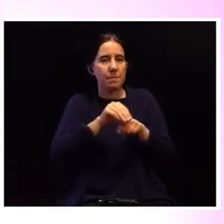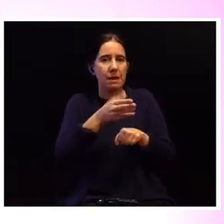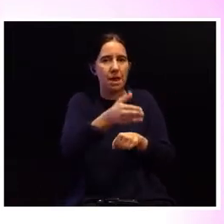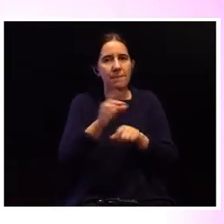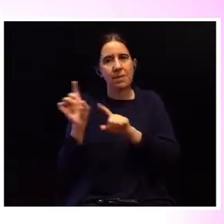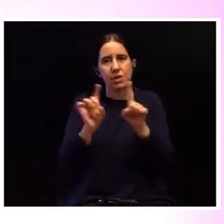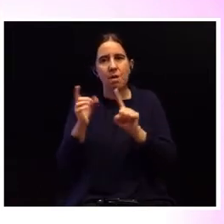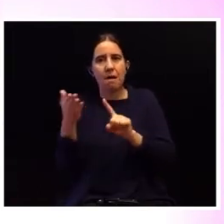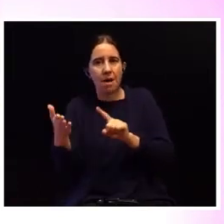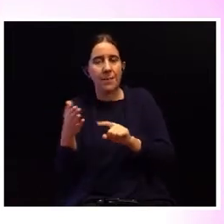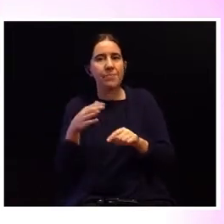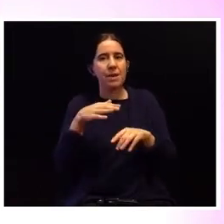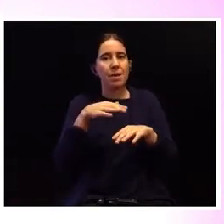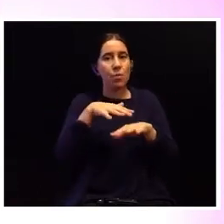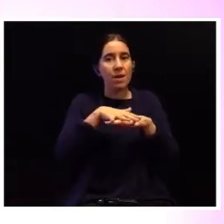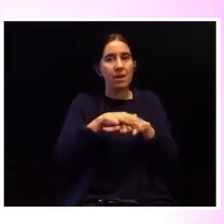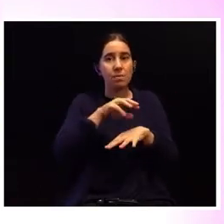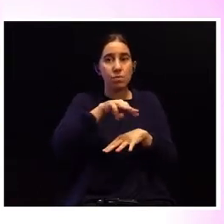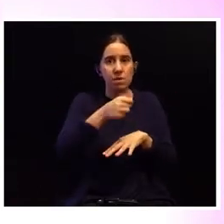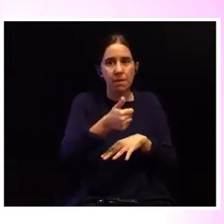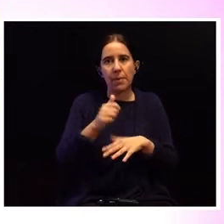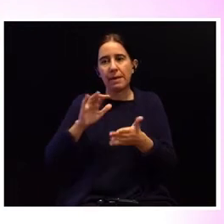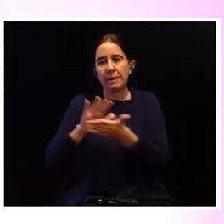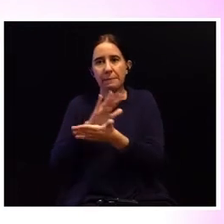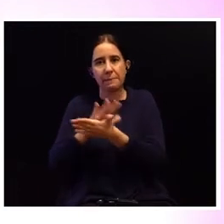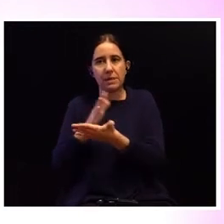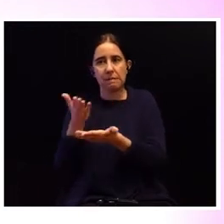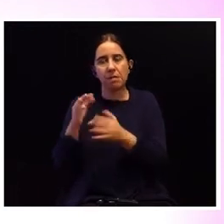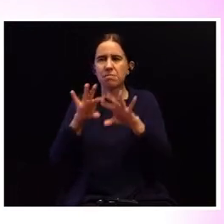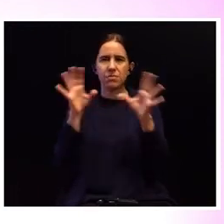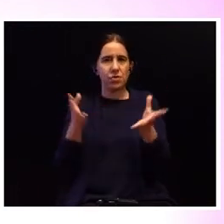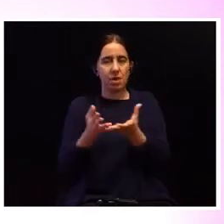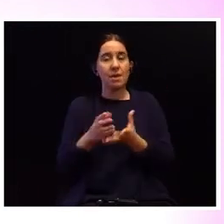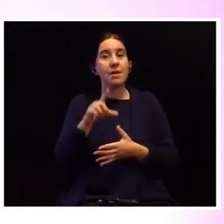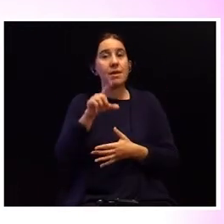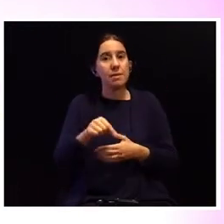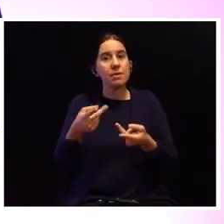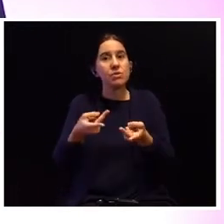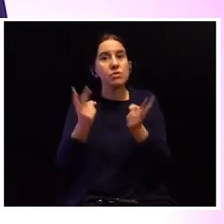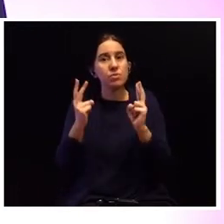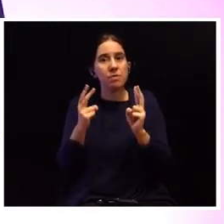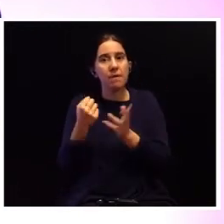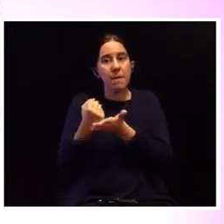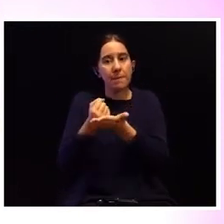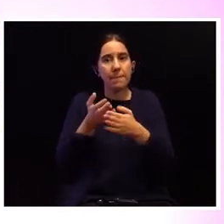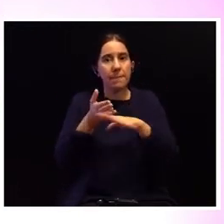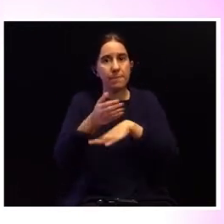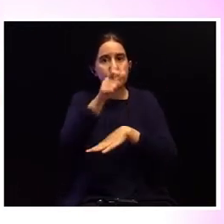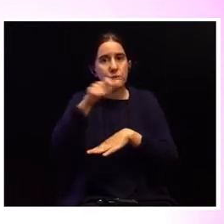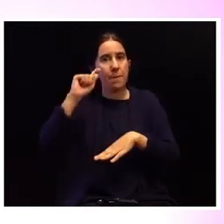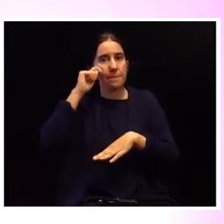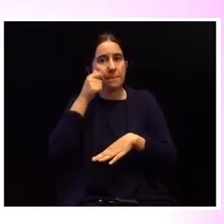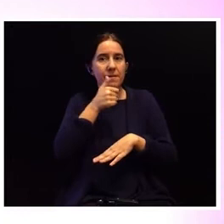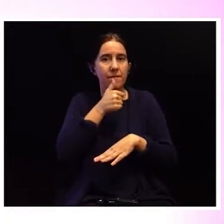transportes, da rede de multibancos, da imprensa no geral. Também na disponibilização de apoio direto a vítimas e